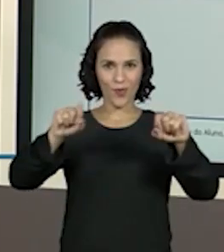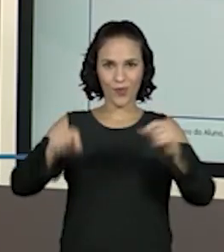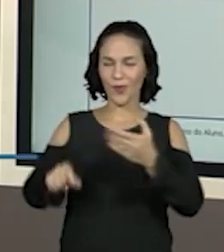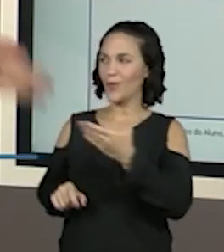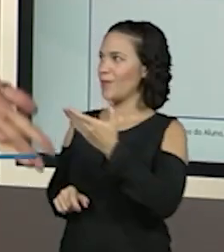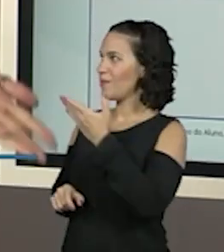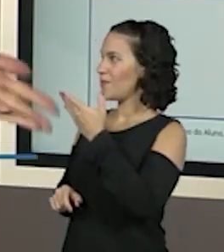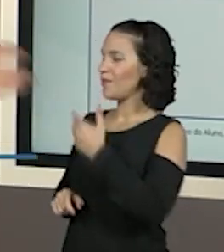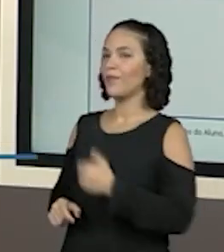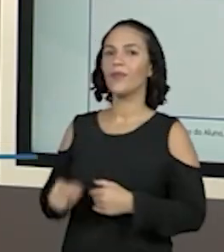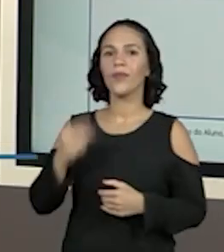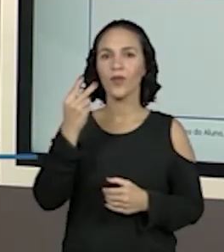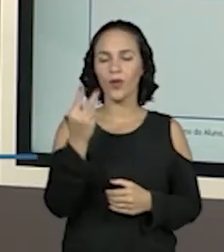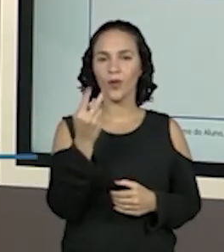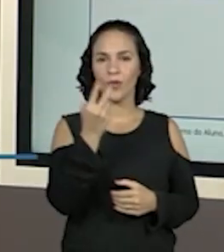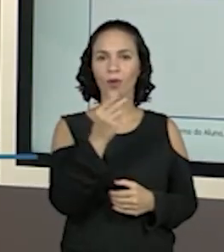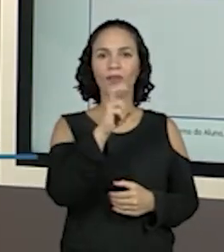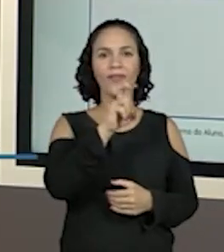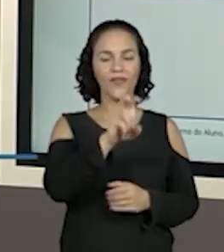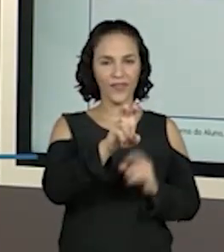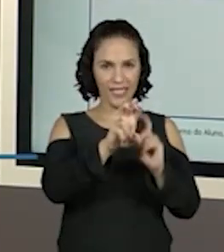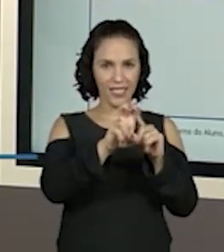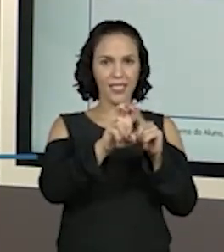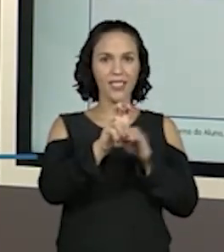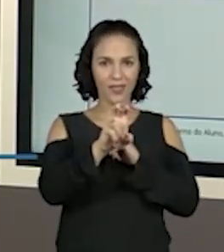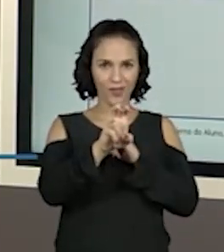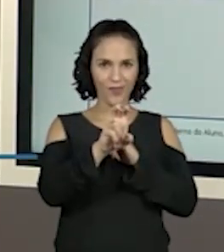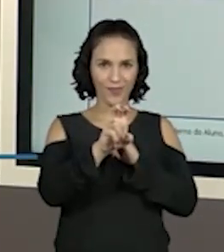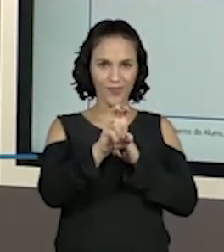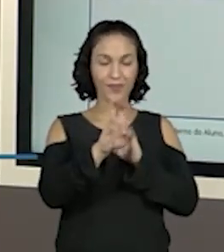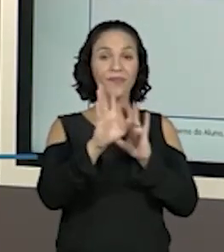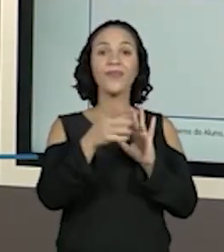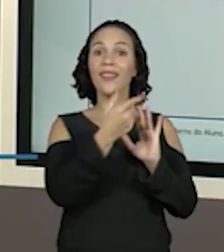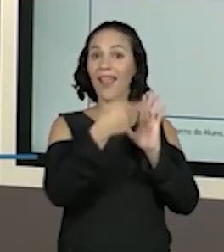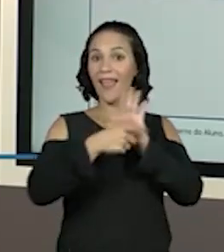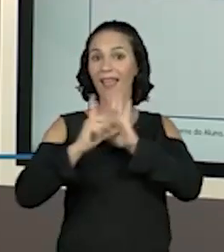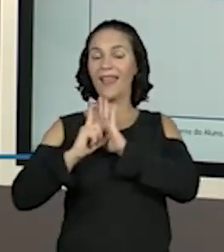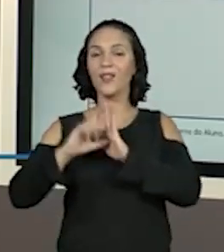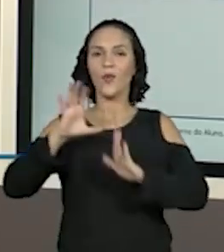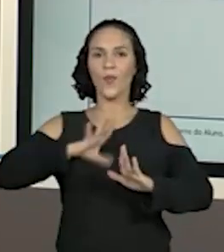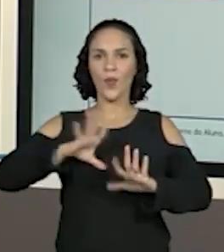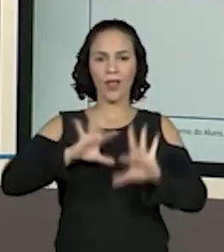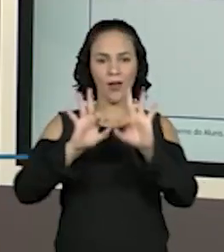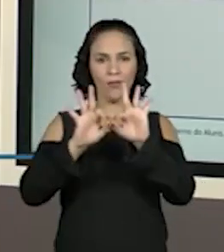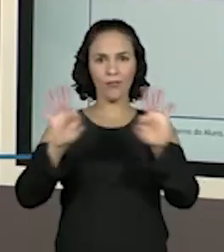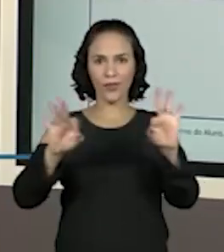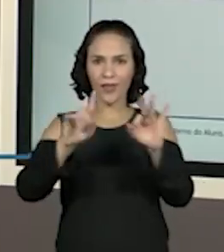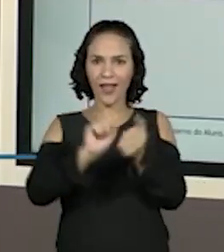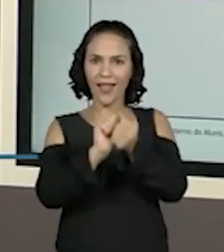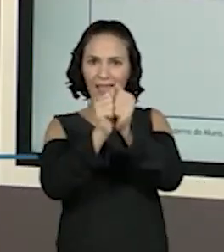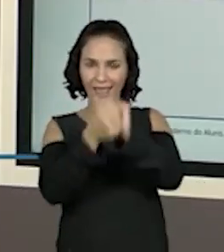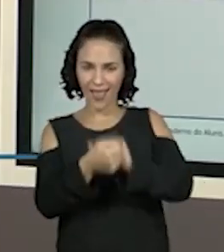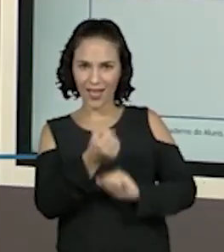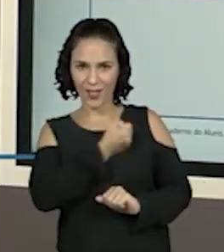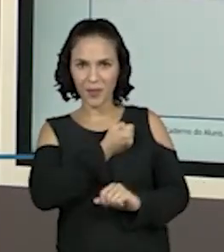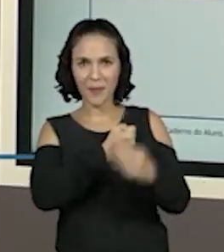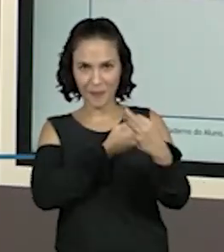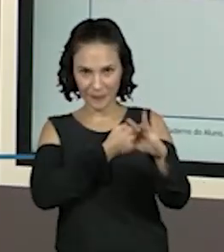Lá na primeira parte, a gente lia por extenso. Estava escrito cada número. E aí, a gente colocava,